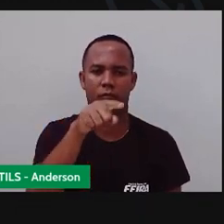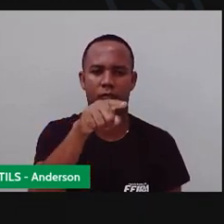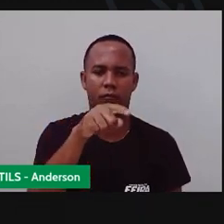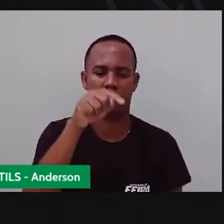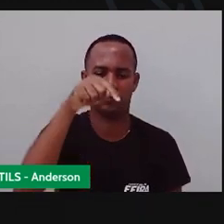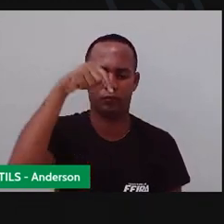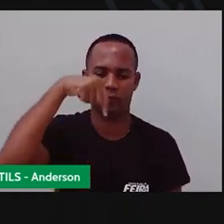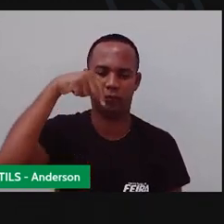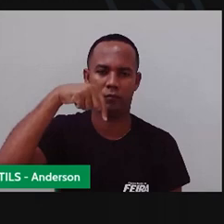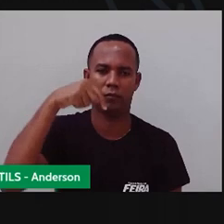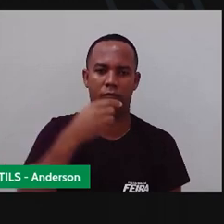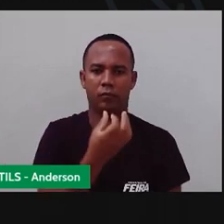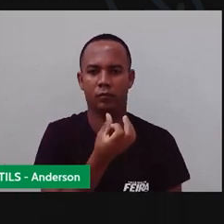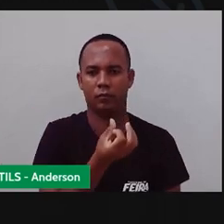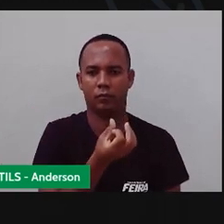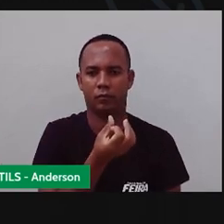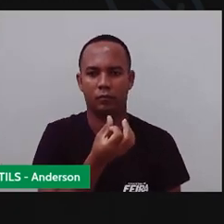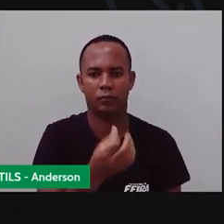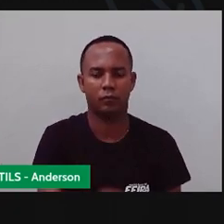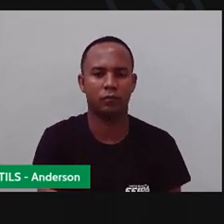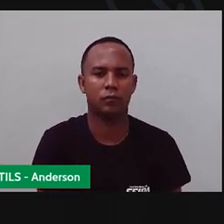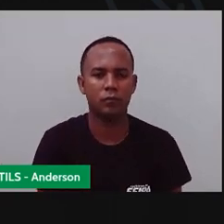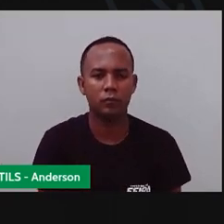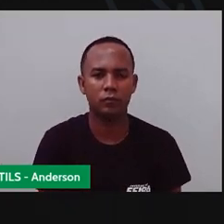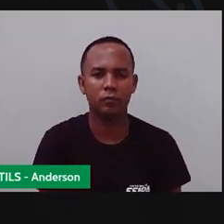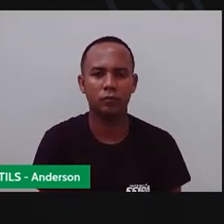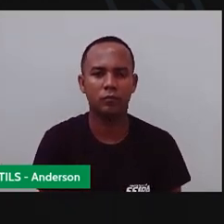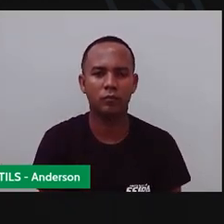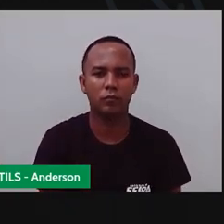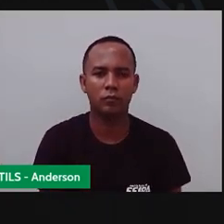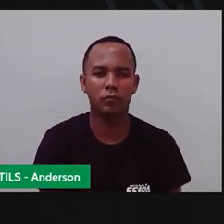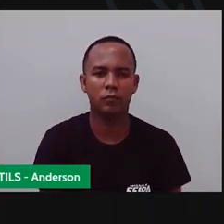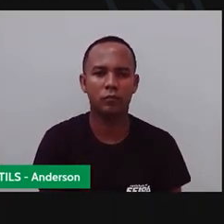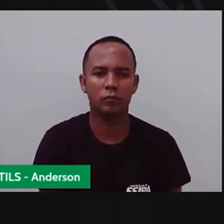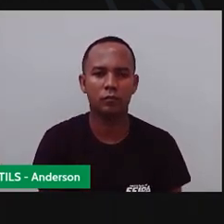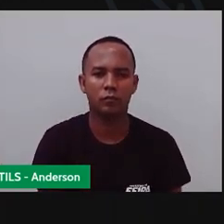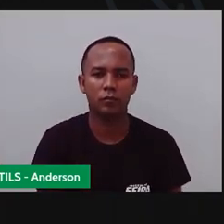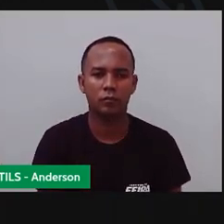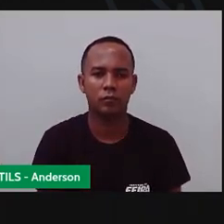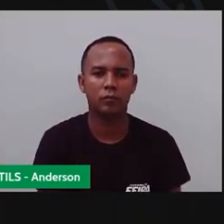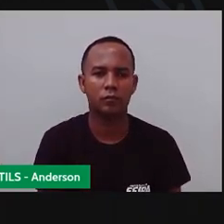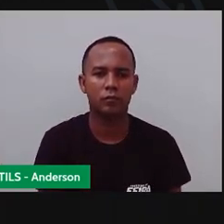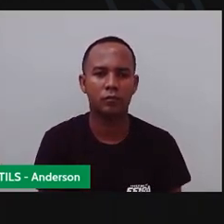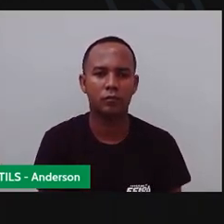seis. Né, aqui. Aqui desse lado, ó.